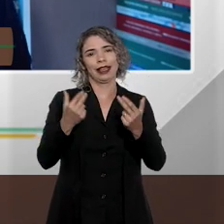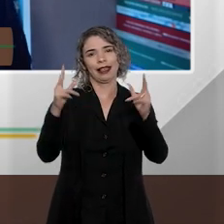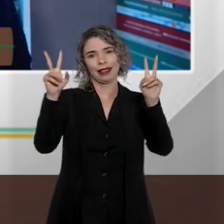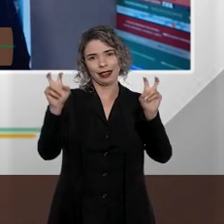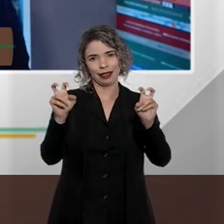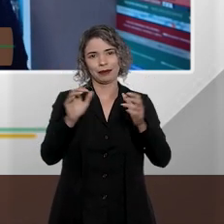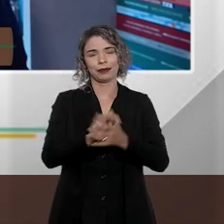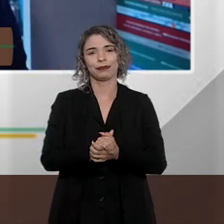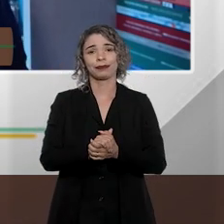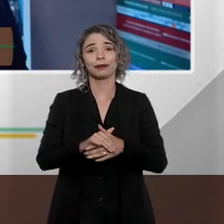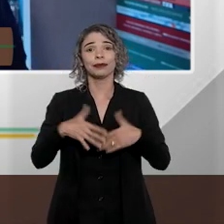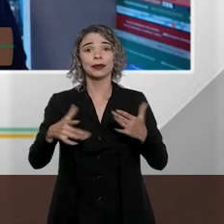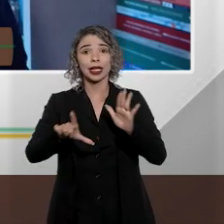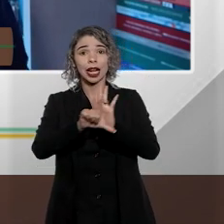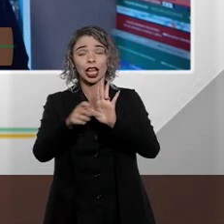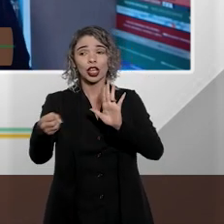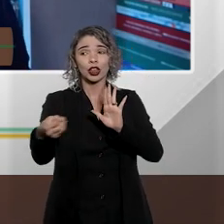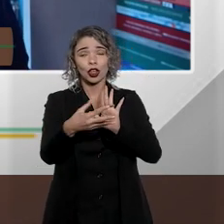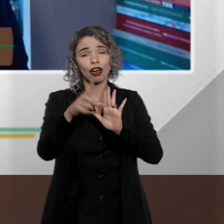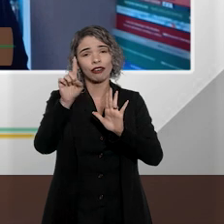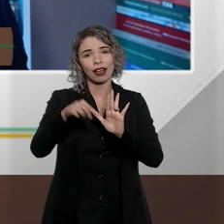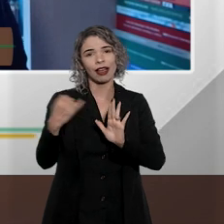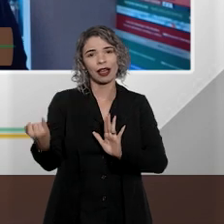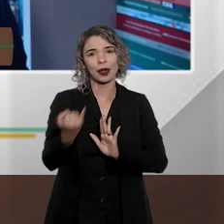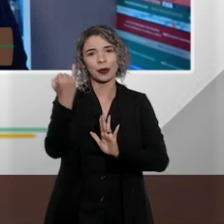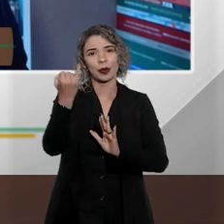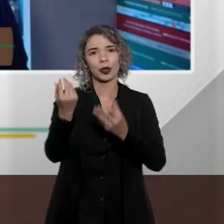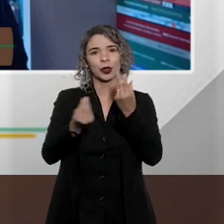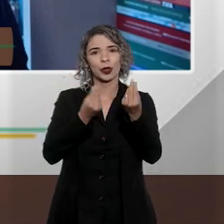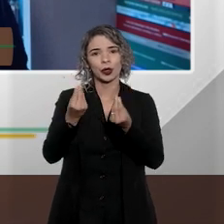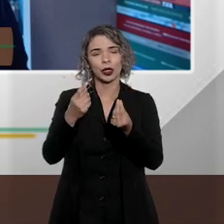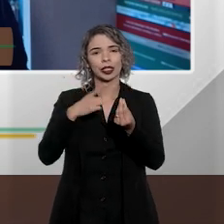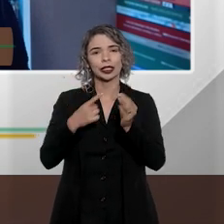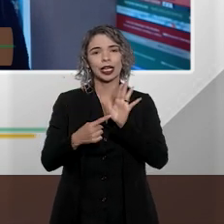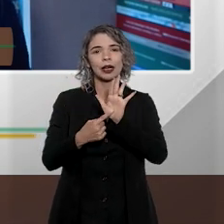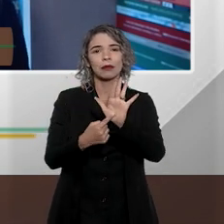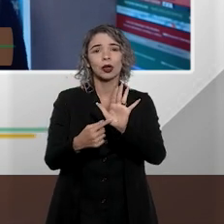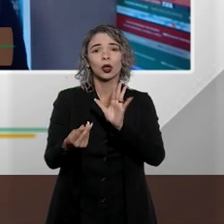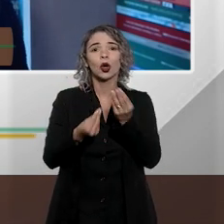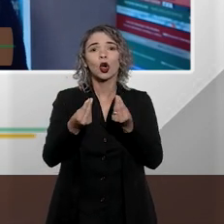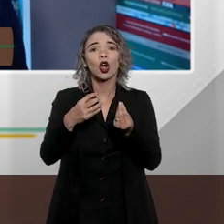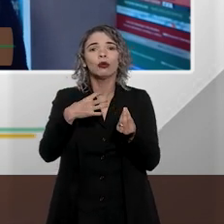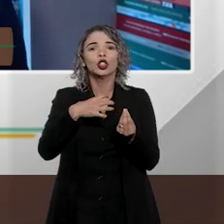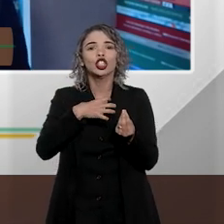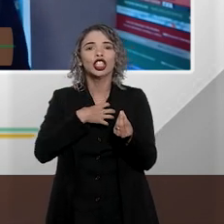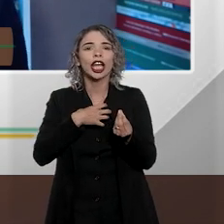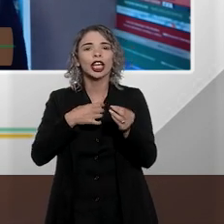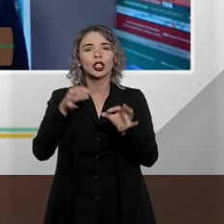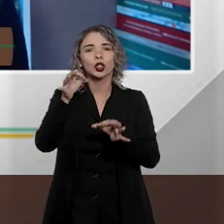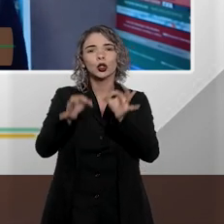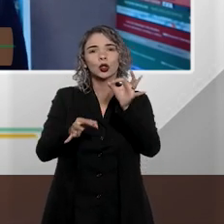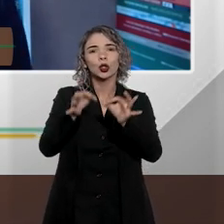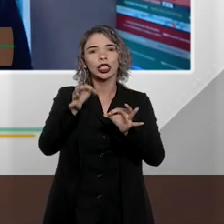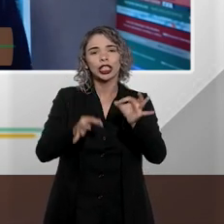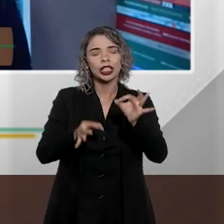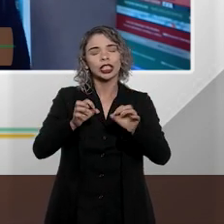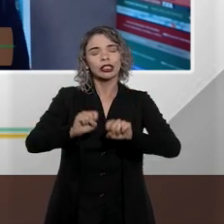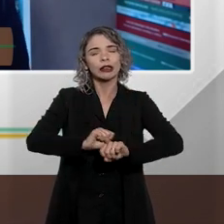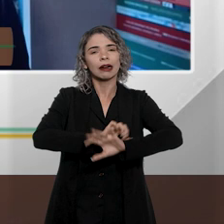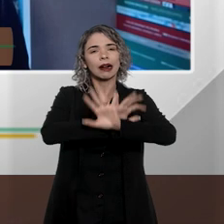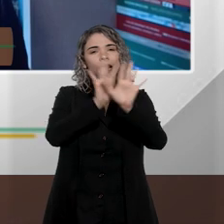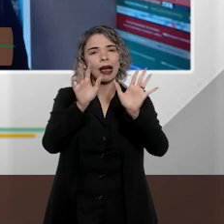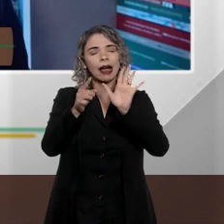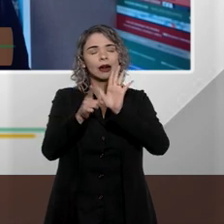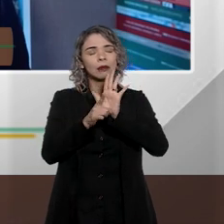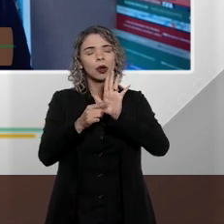E aí a mudança legislativa veio acalhar no sentido de trazer a roupagem jurídica explícita para